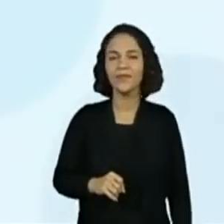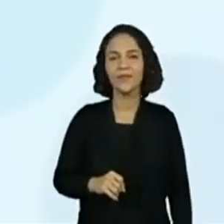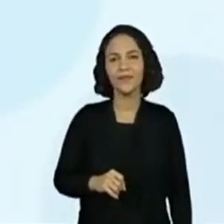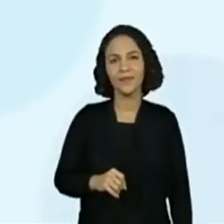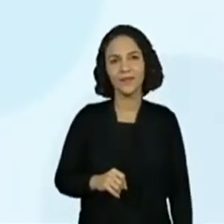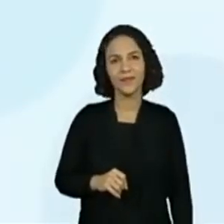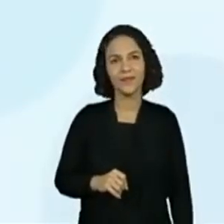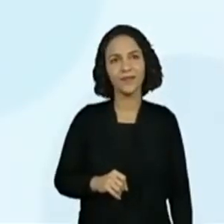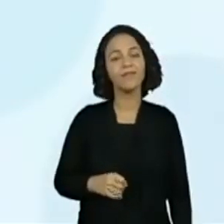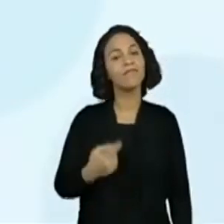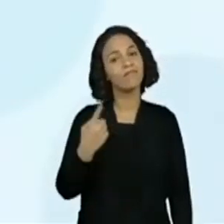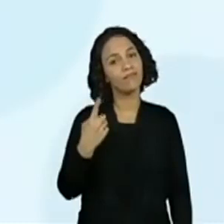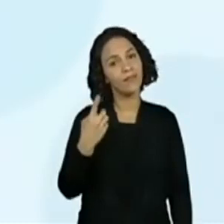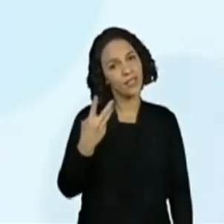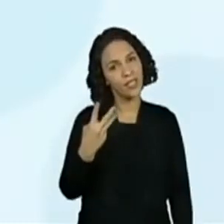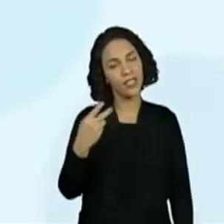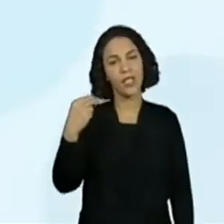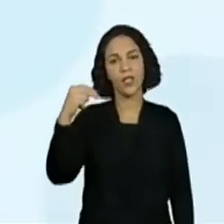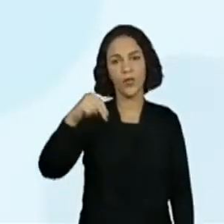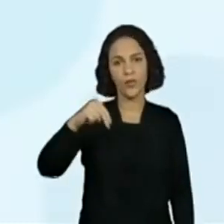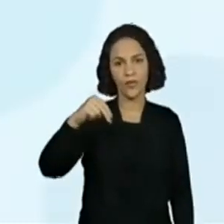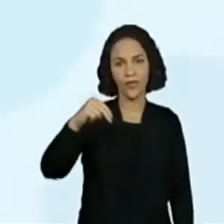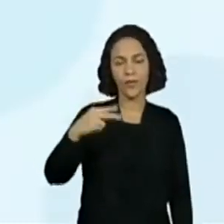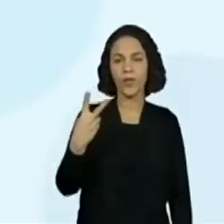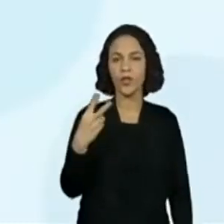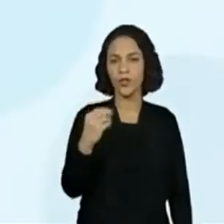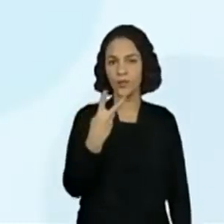2020.